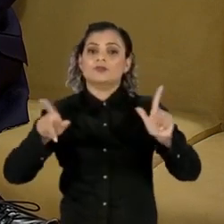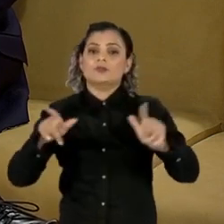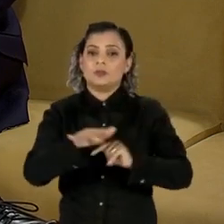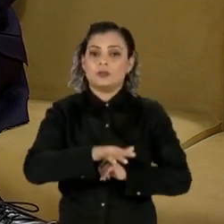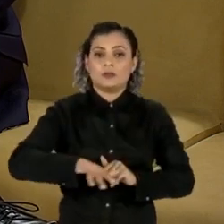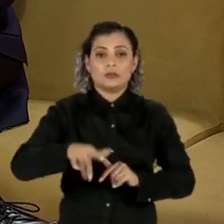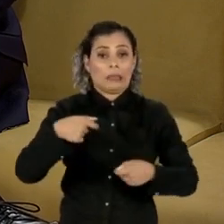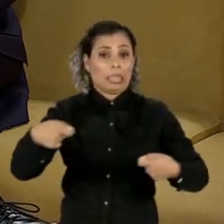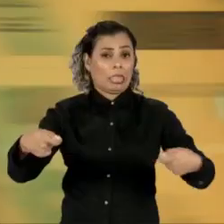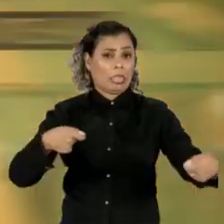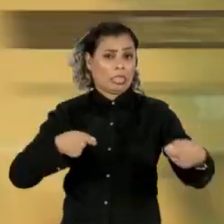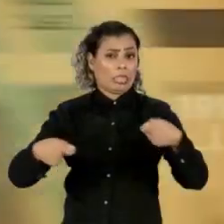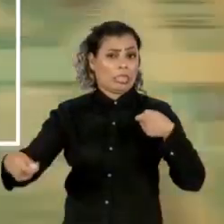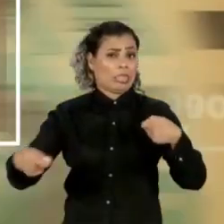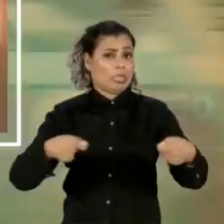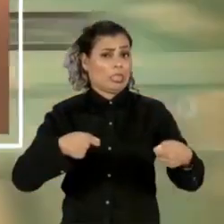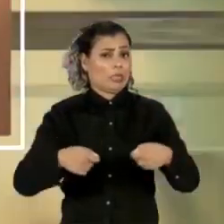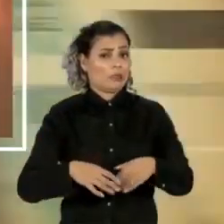provoca discussões.